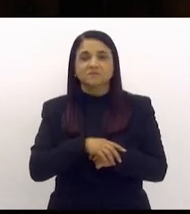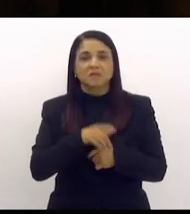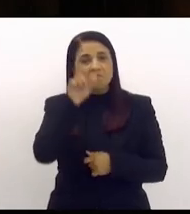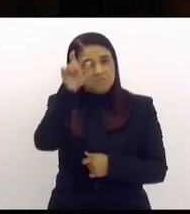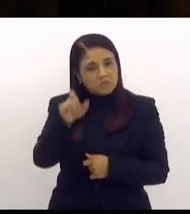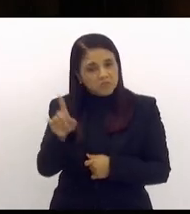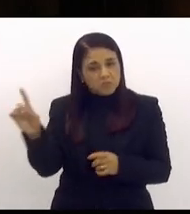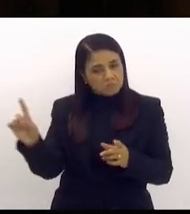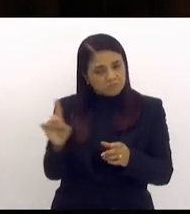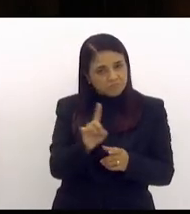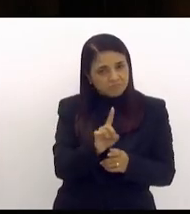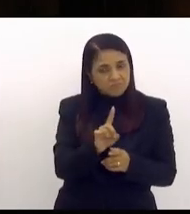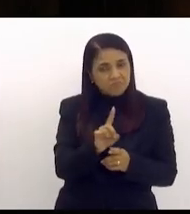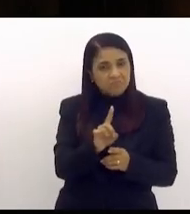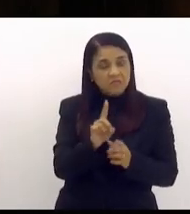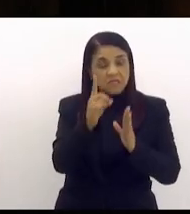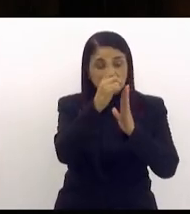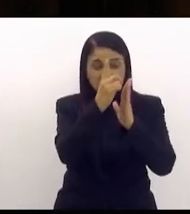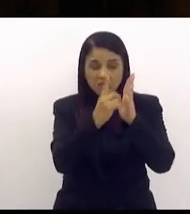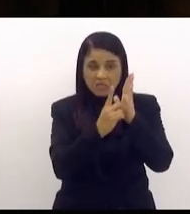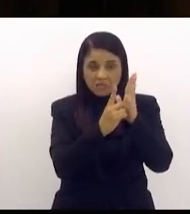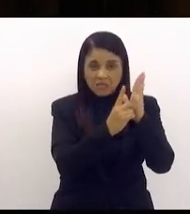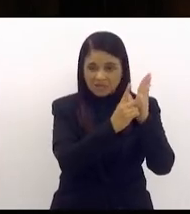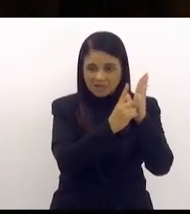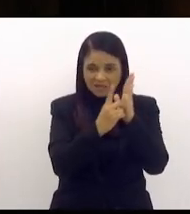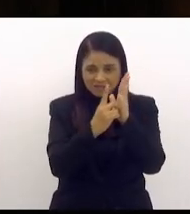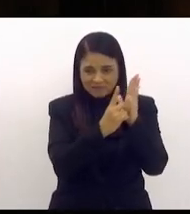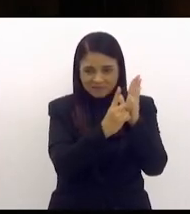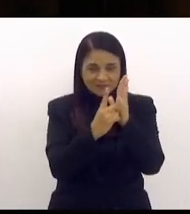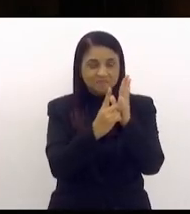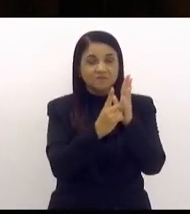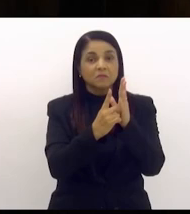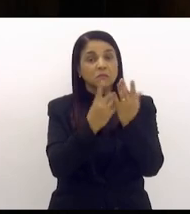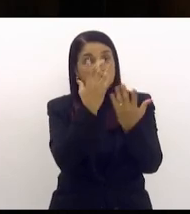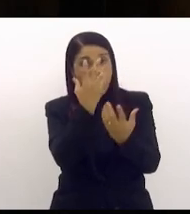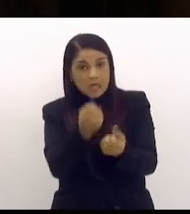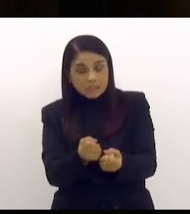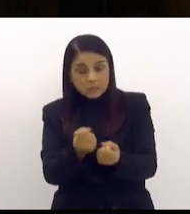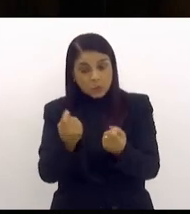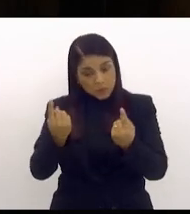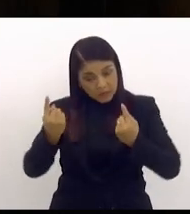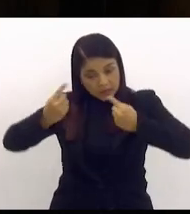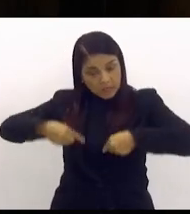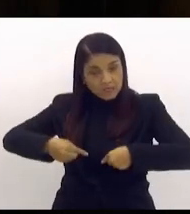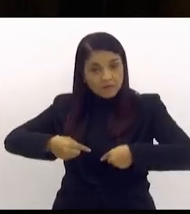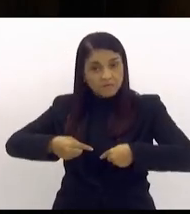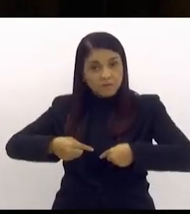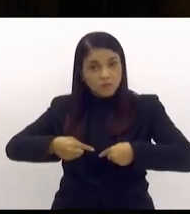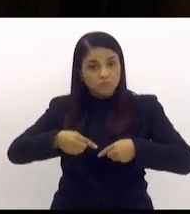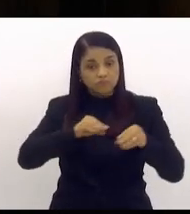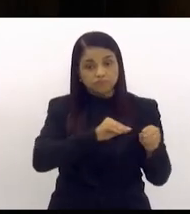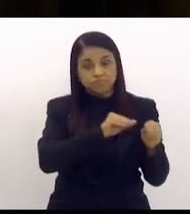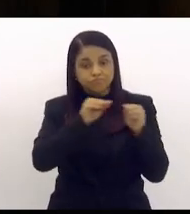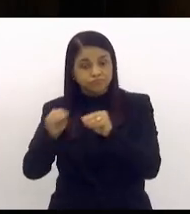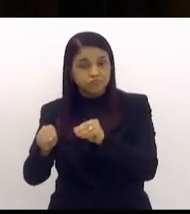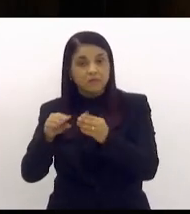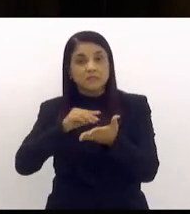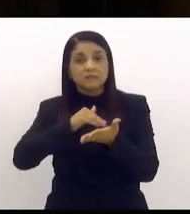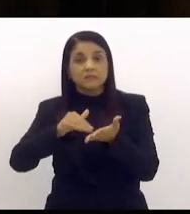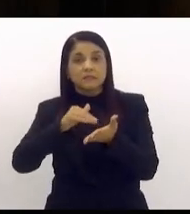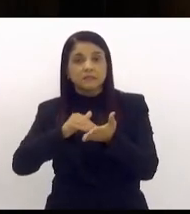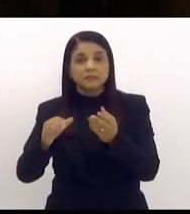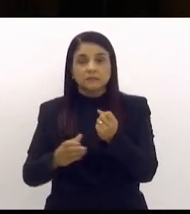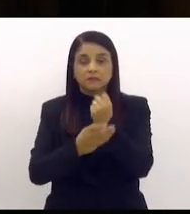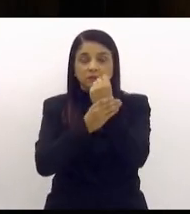missão no Detran e depois aceitou o desafio de vir pra secretaria de